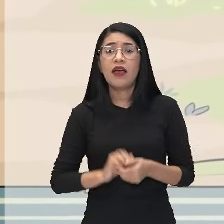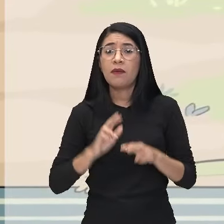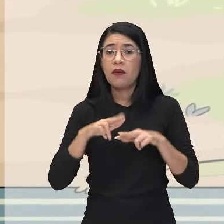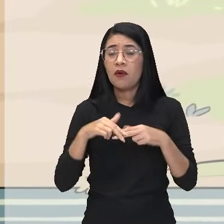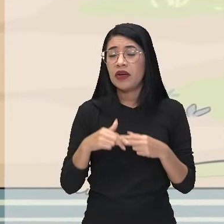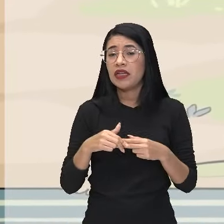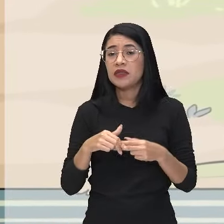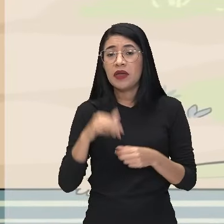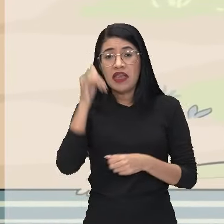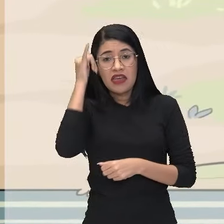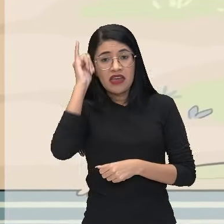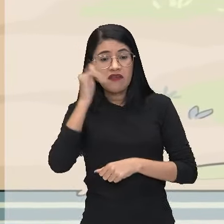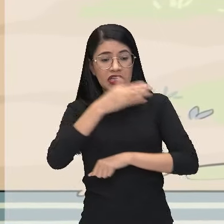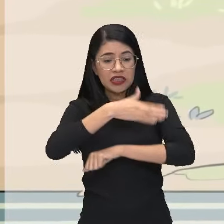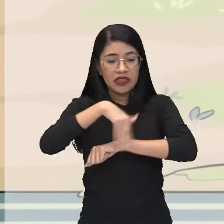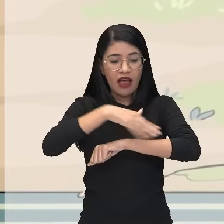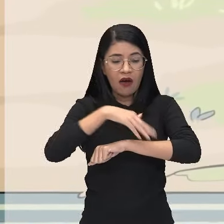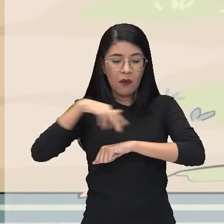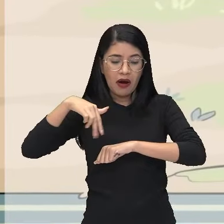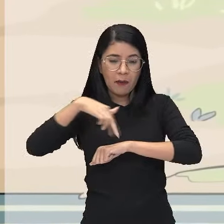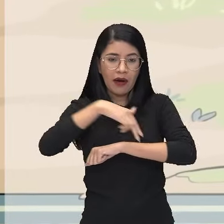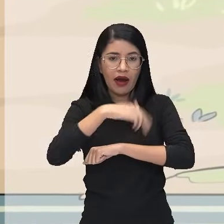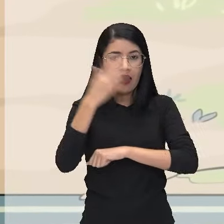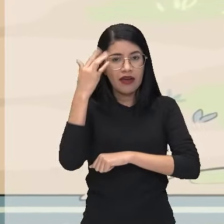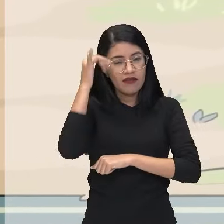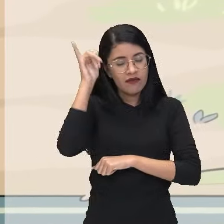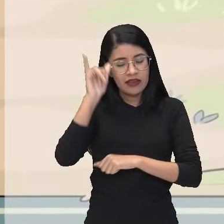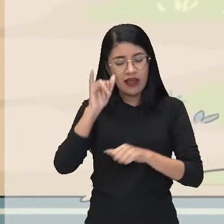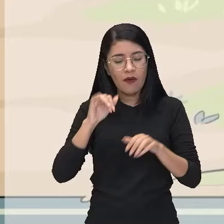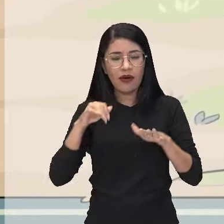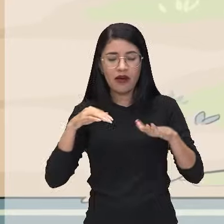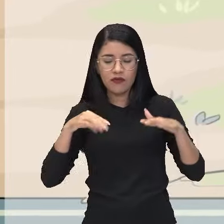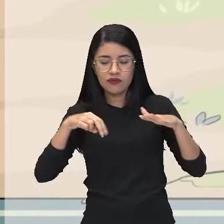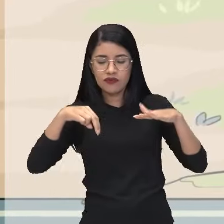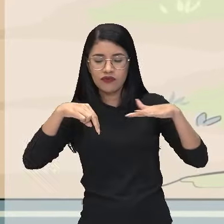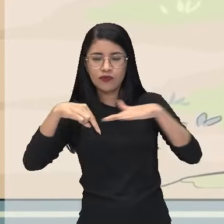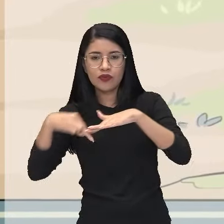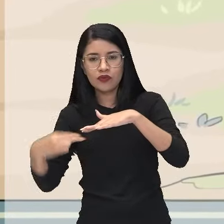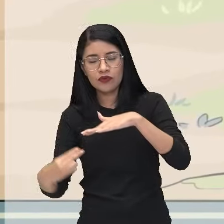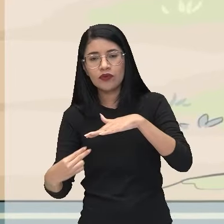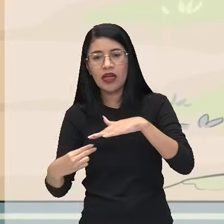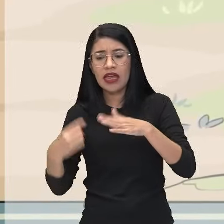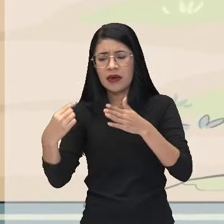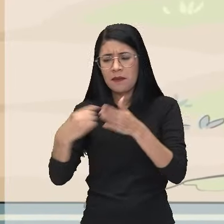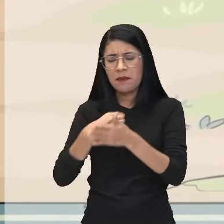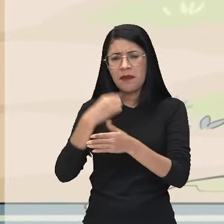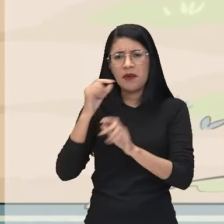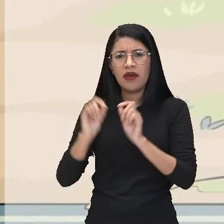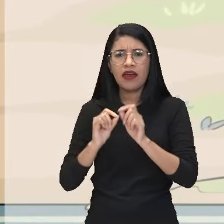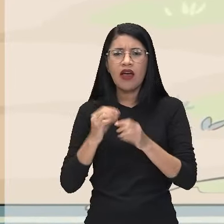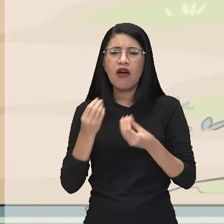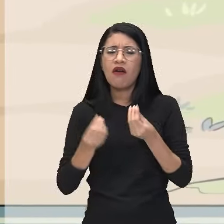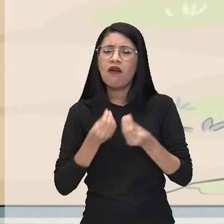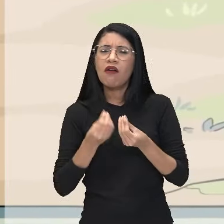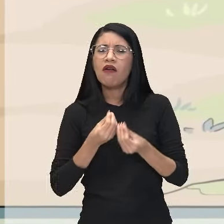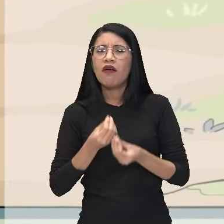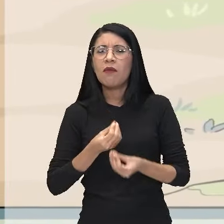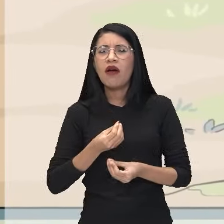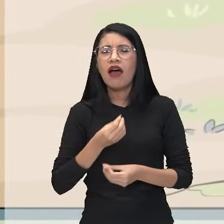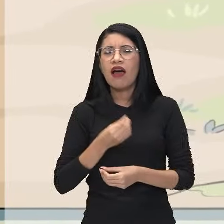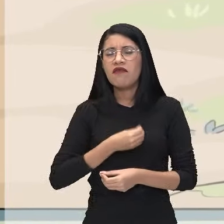não vá pra rua pra não ser atropelado. E pegou a perguntar, como estavam os